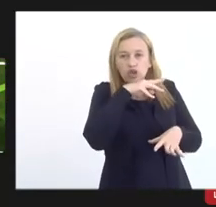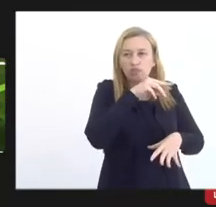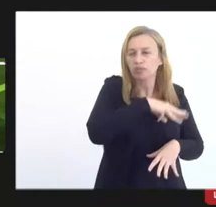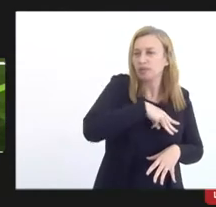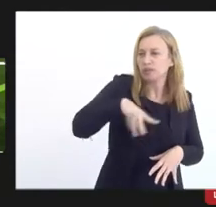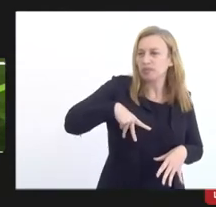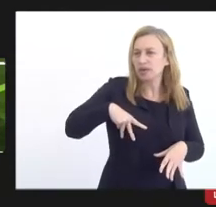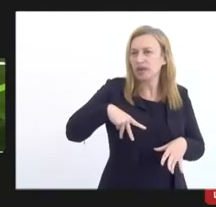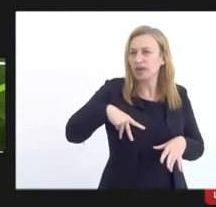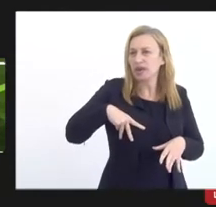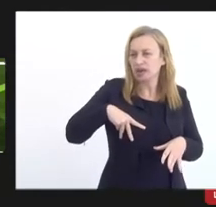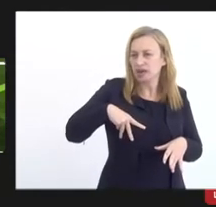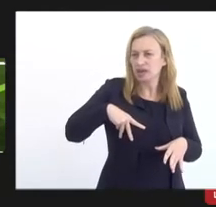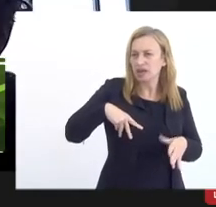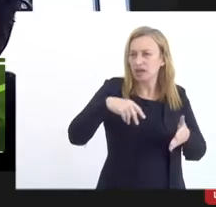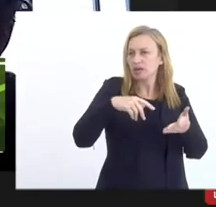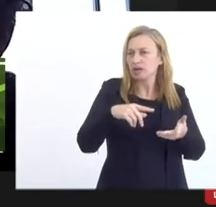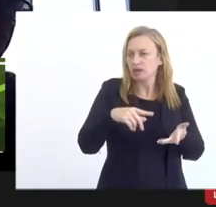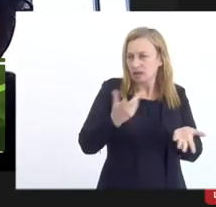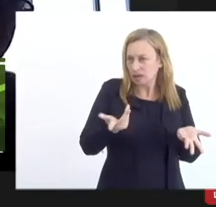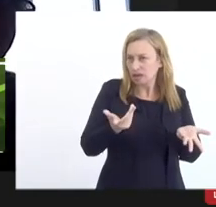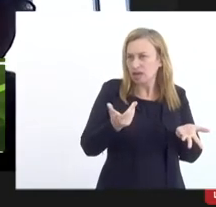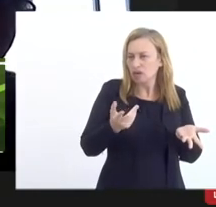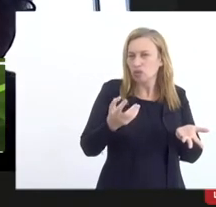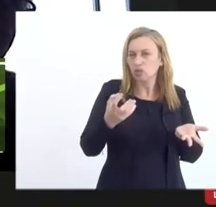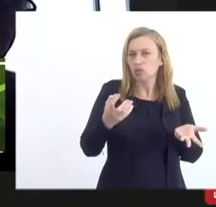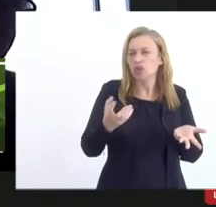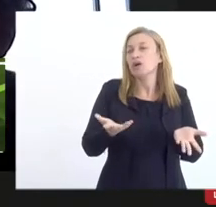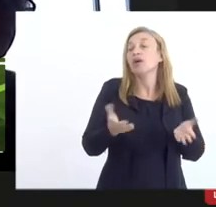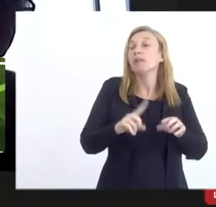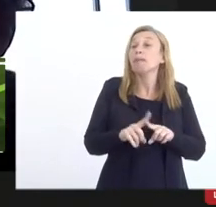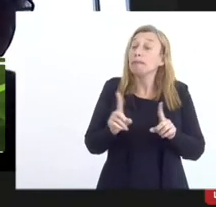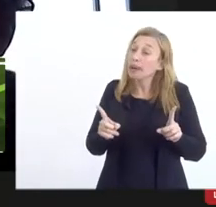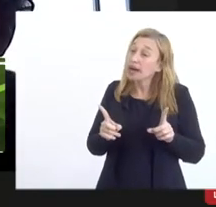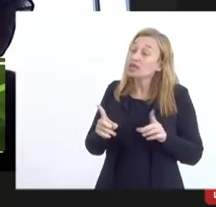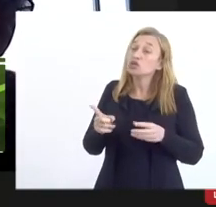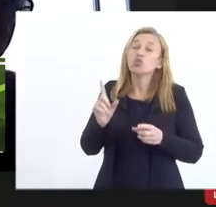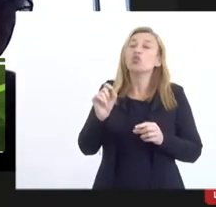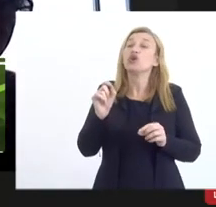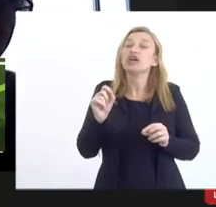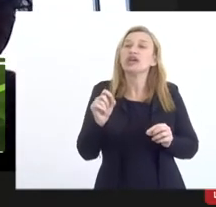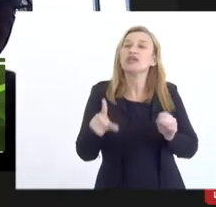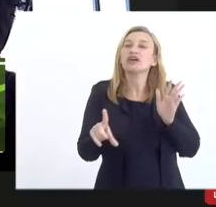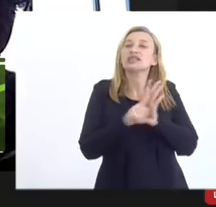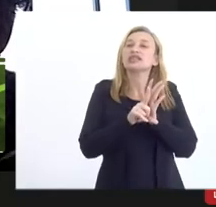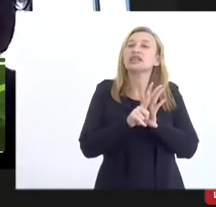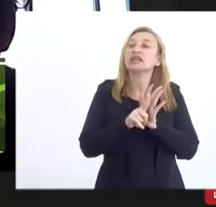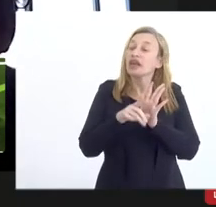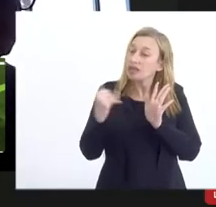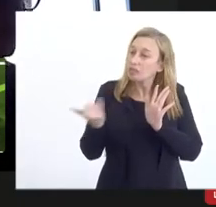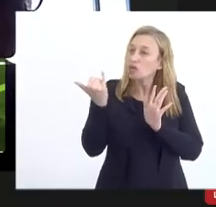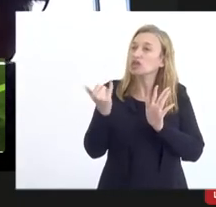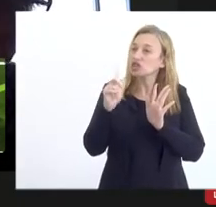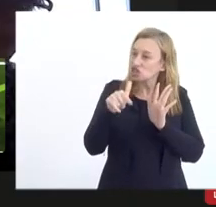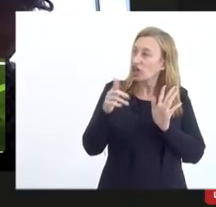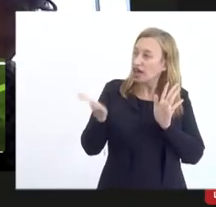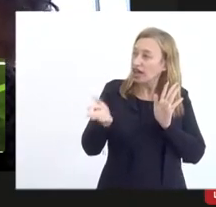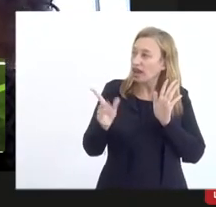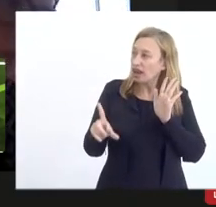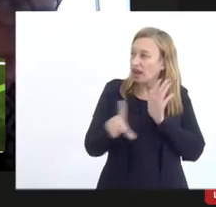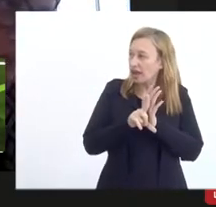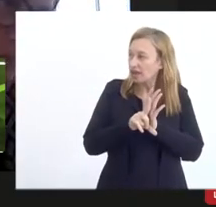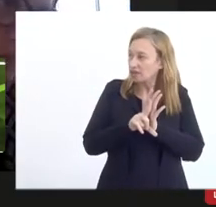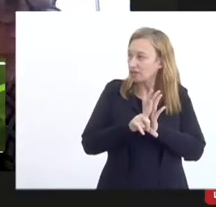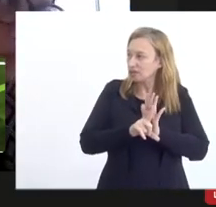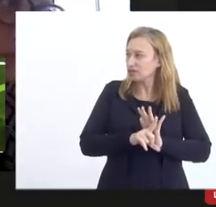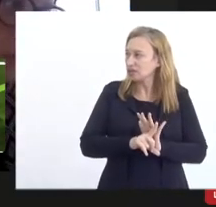corrupção mas eu não vou entrar obviamente nessa questão mas o que que diz essa lei é importante porque já é lei diz dá um